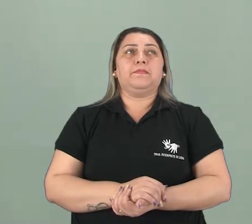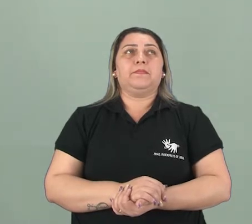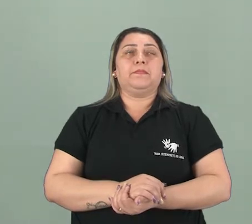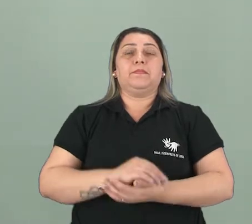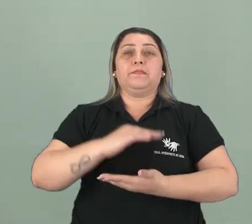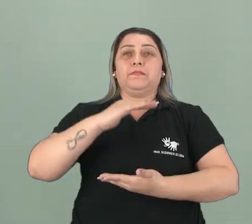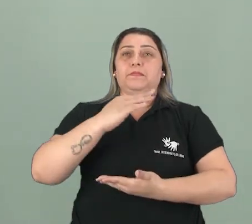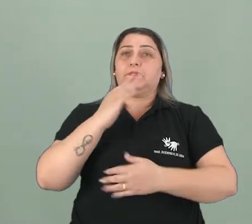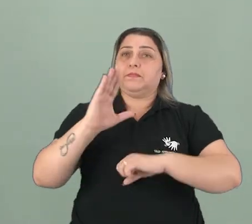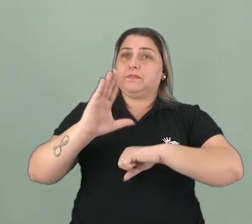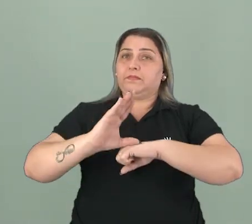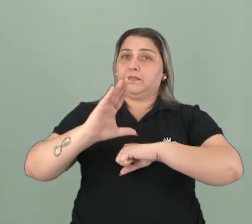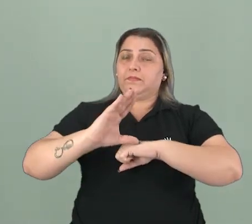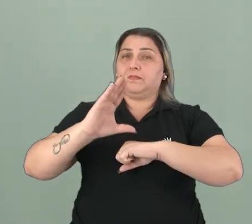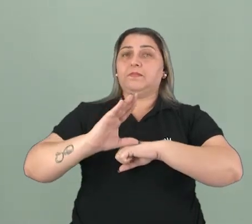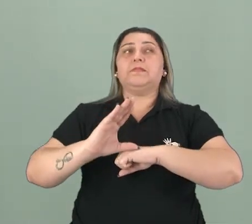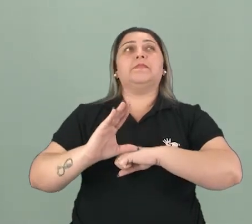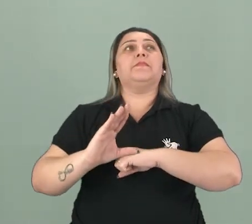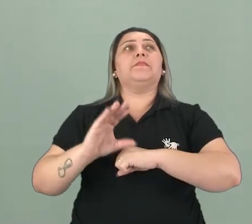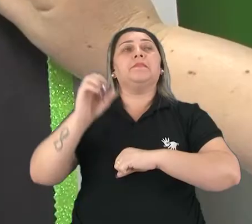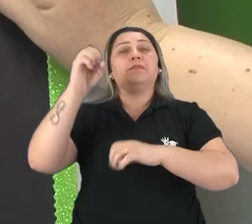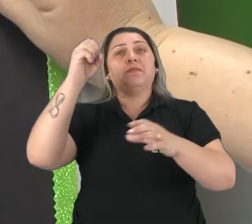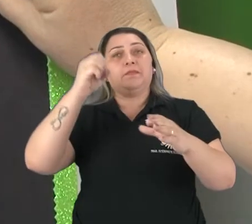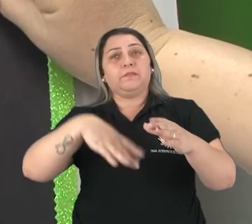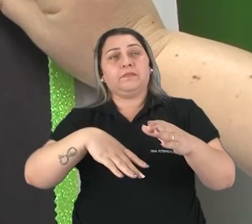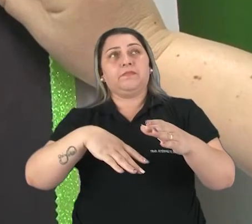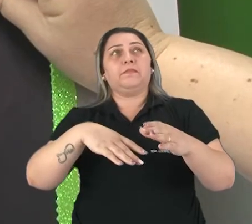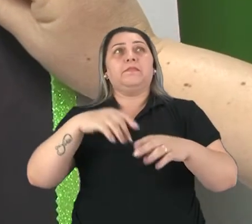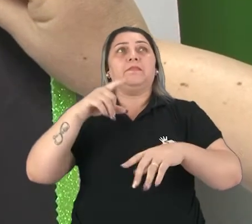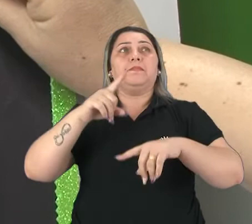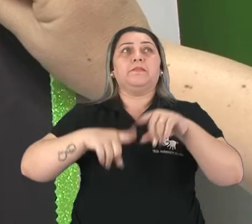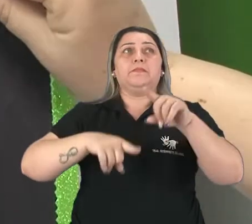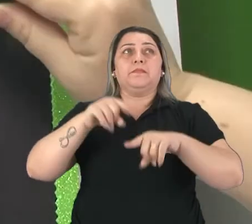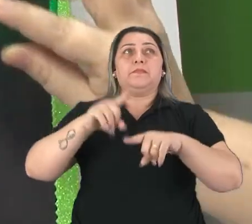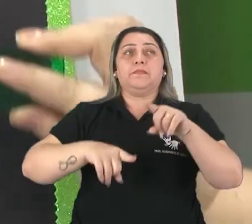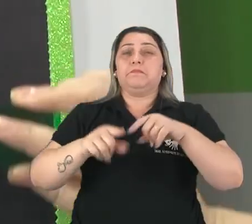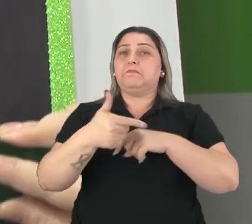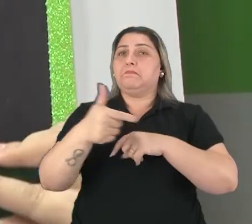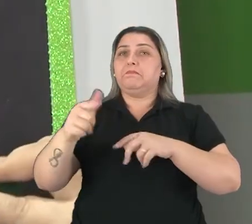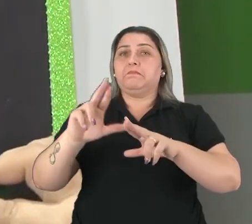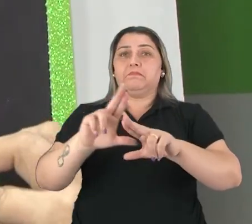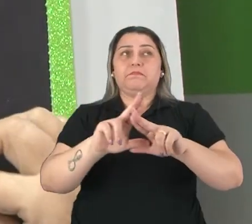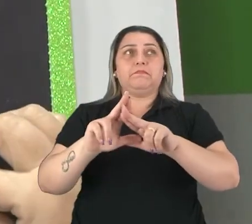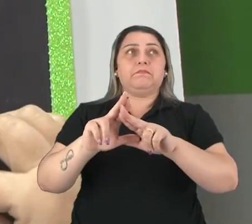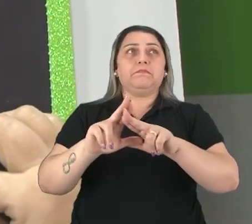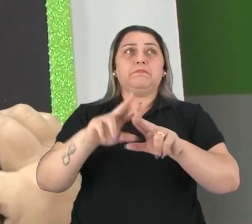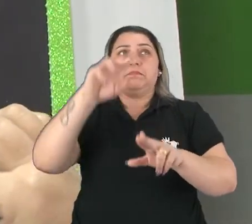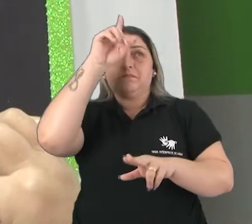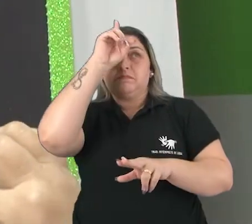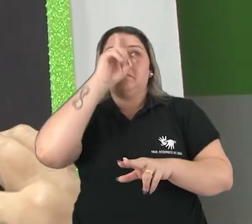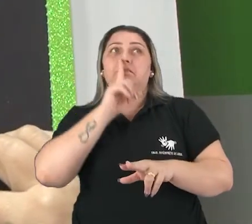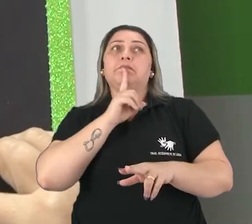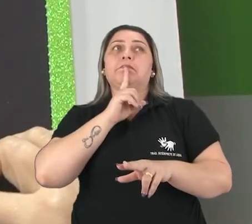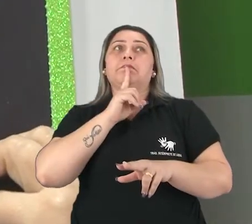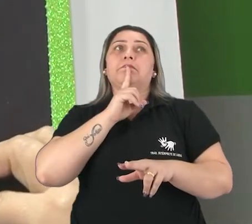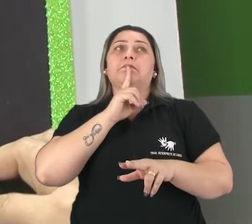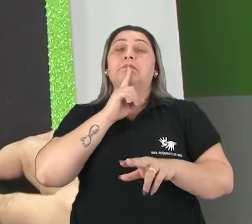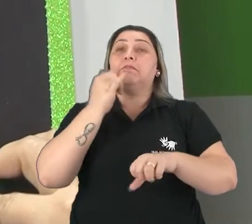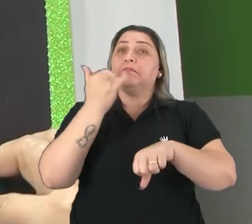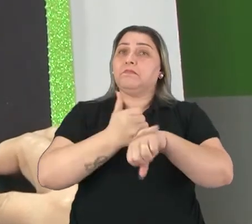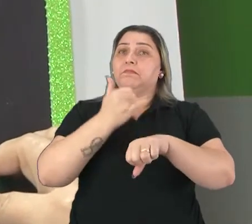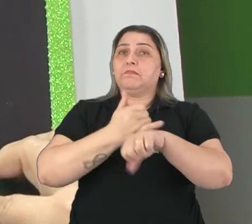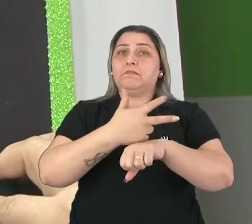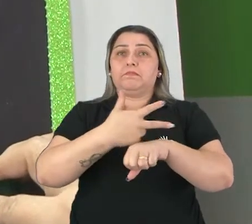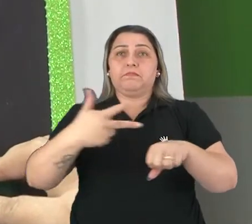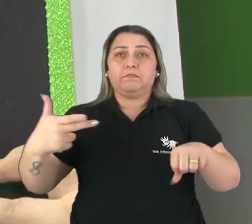lixeiras cinzas, elas são usadas para jogar os produtos, os lixos não recicláveis. A lixeira amarela, elas